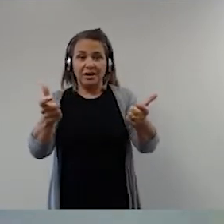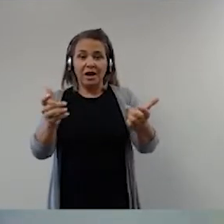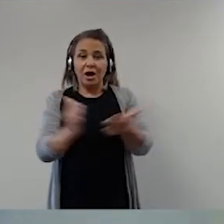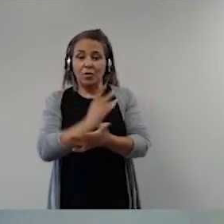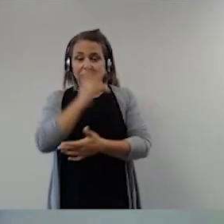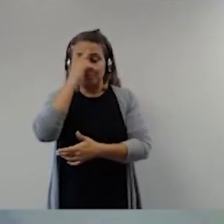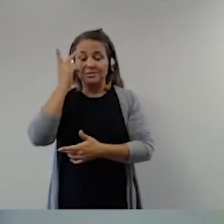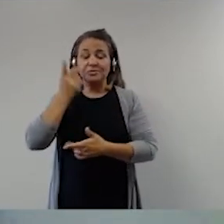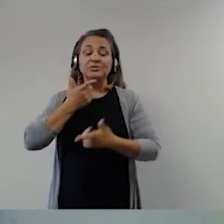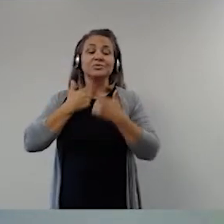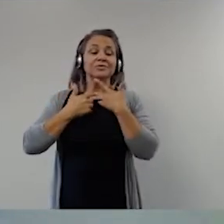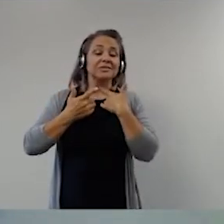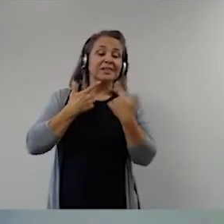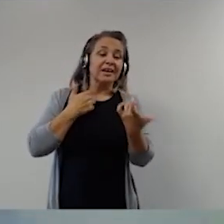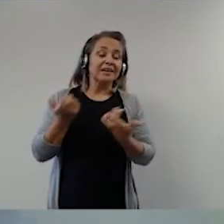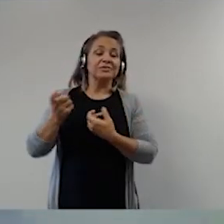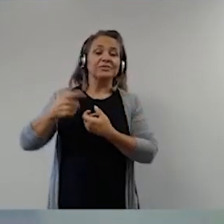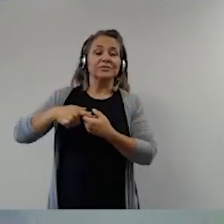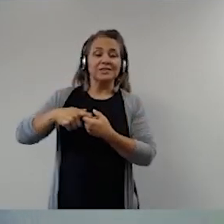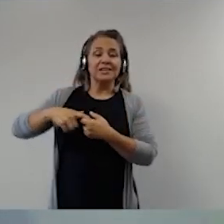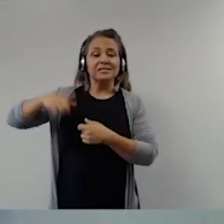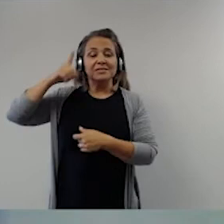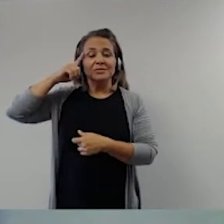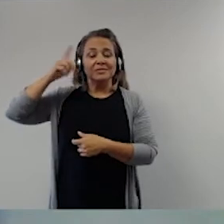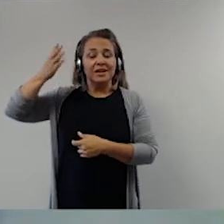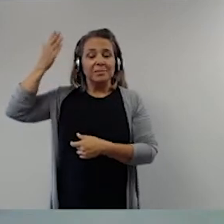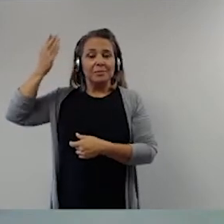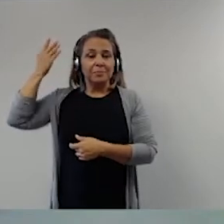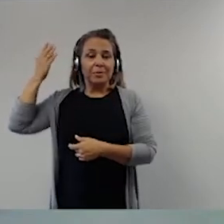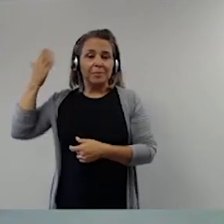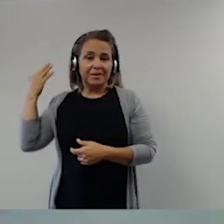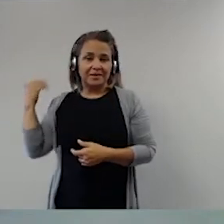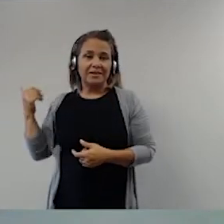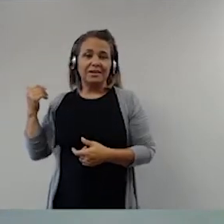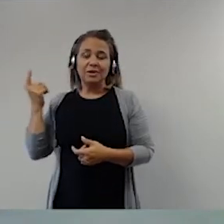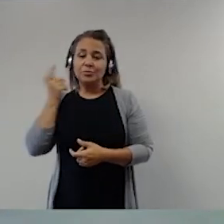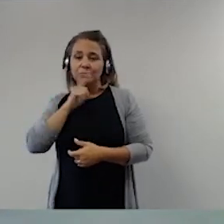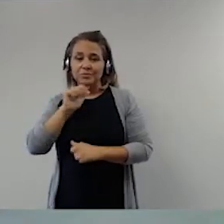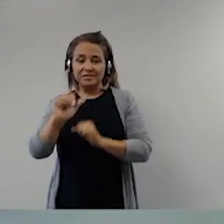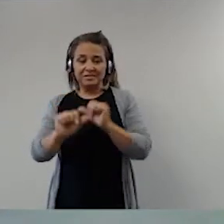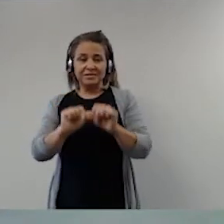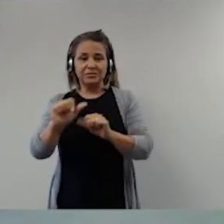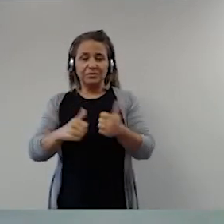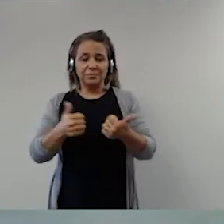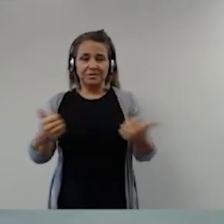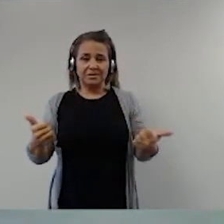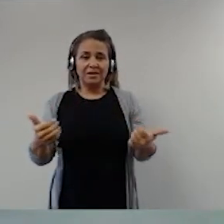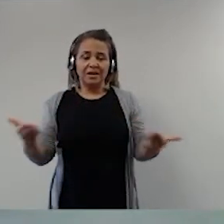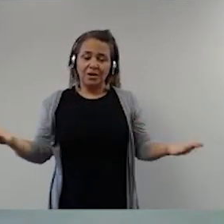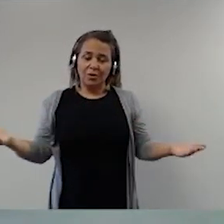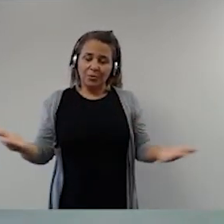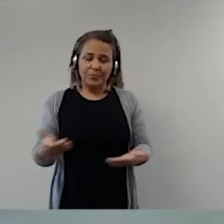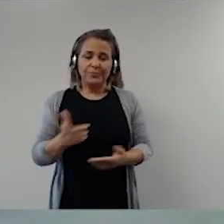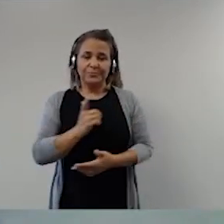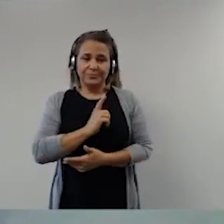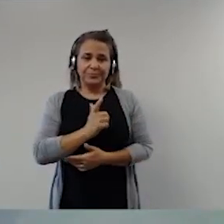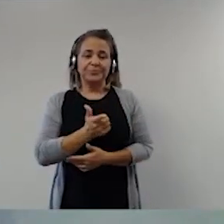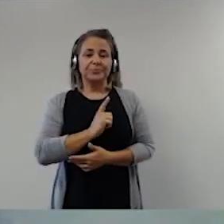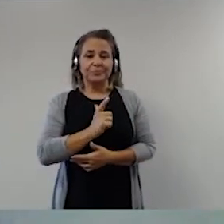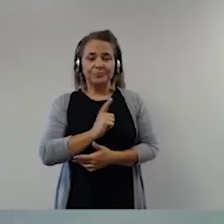saudosistas numa época em que está havendo muita transformação. E hoje tem uma